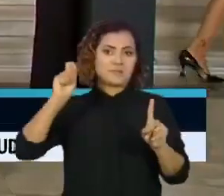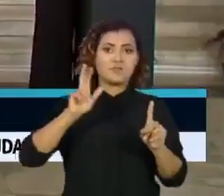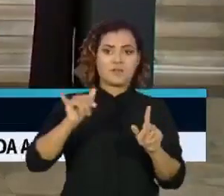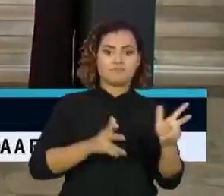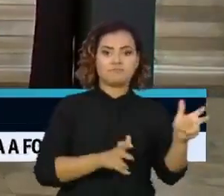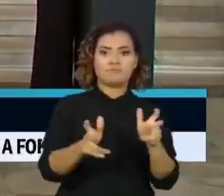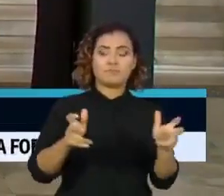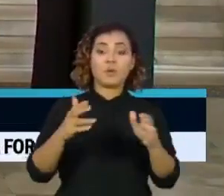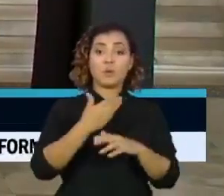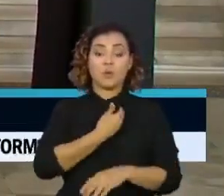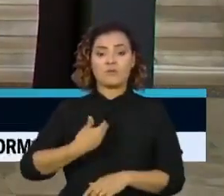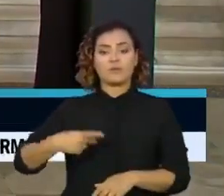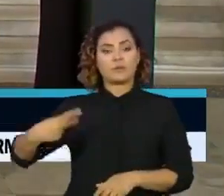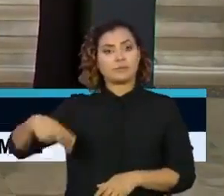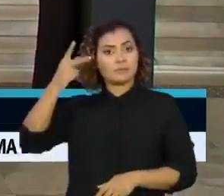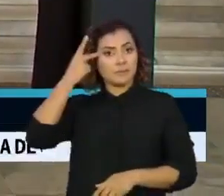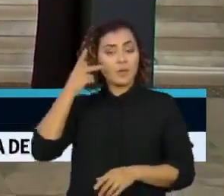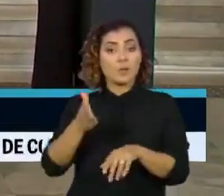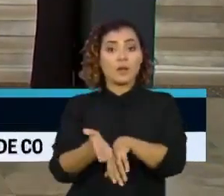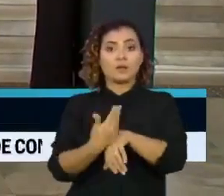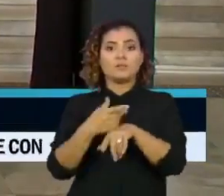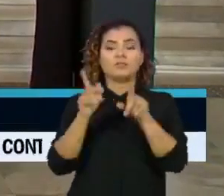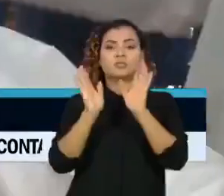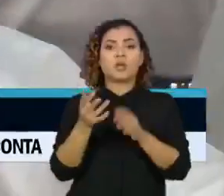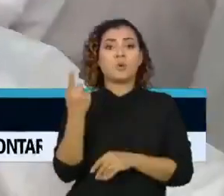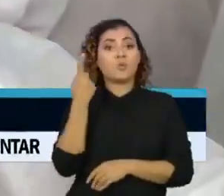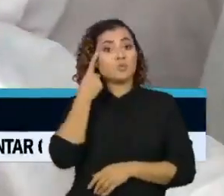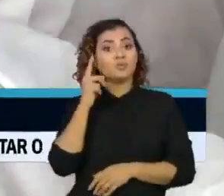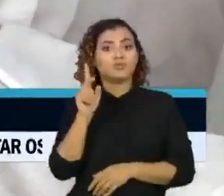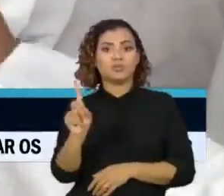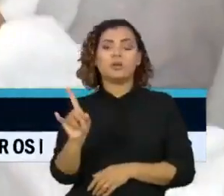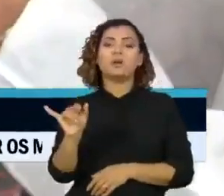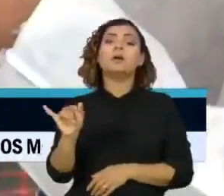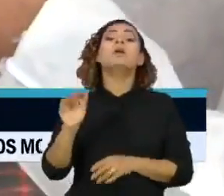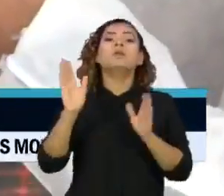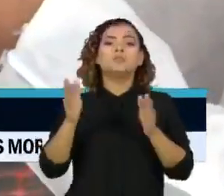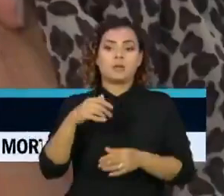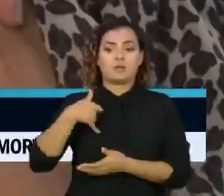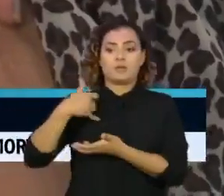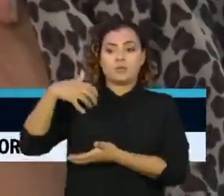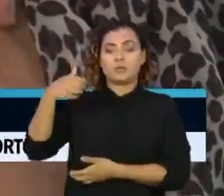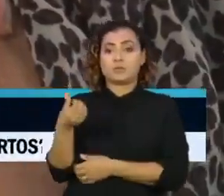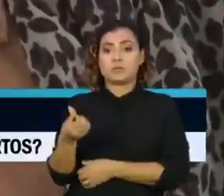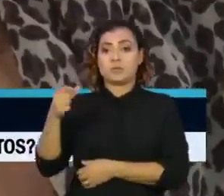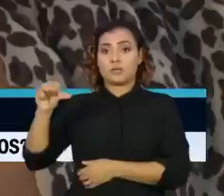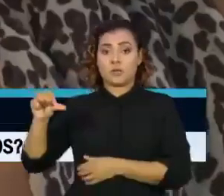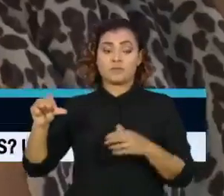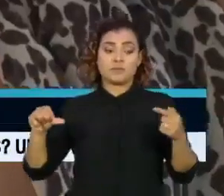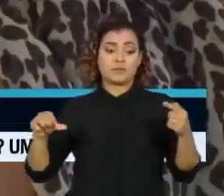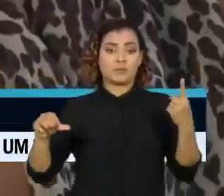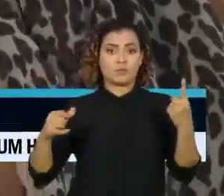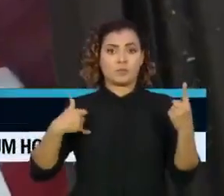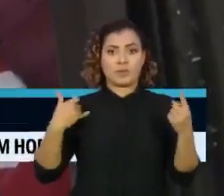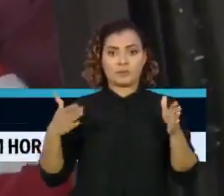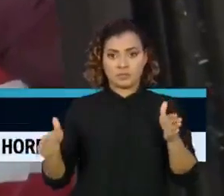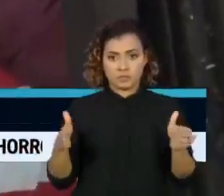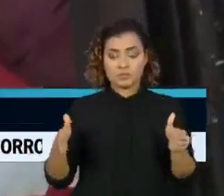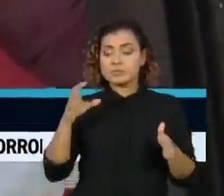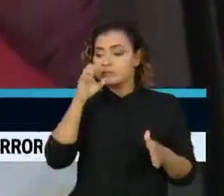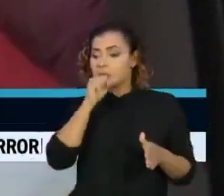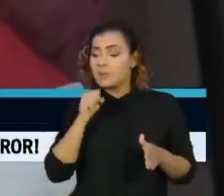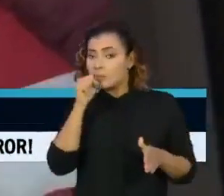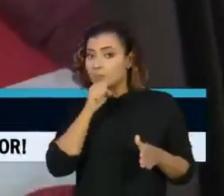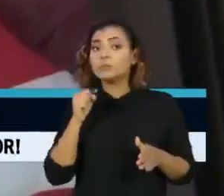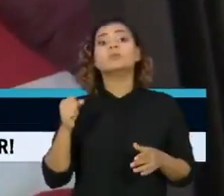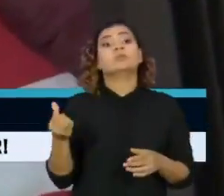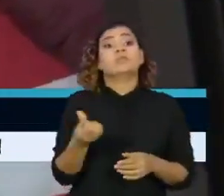O governo paulista ainda antecipou em um dia a campanha para idosos entre 69 e 71 anos, de sábado